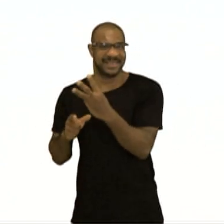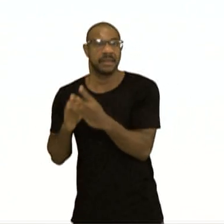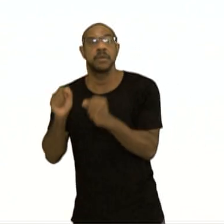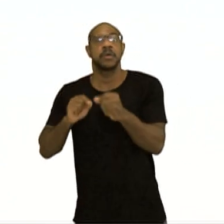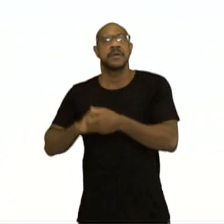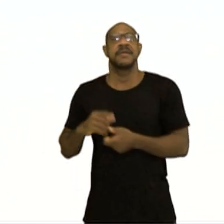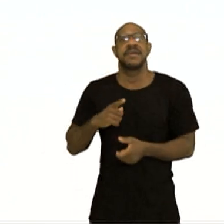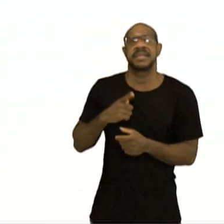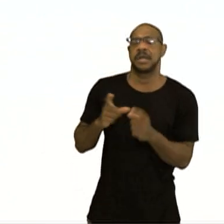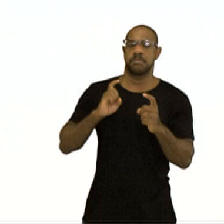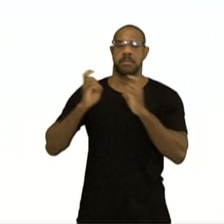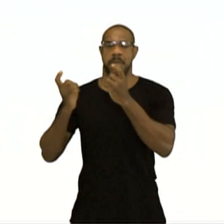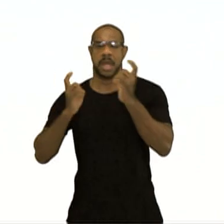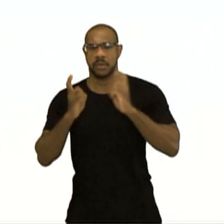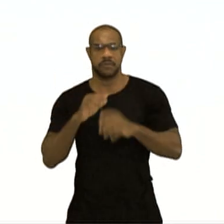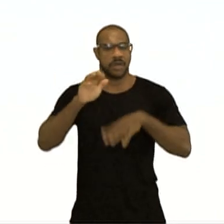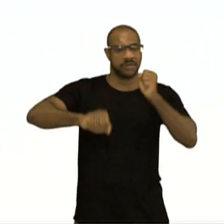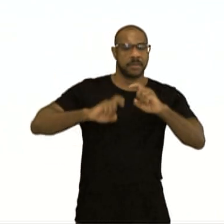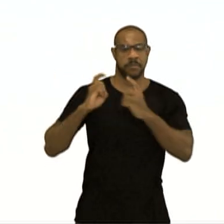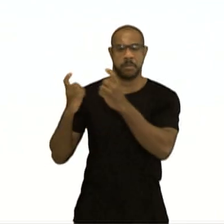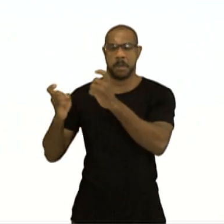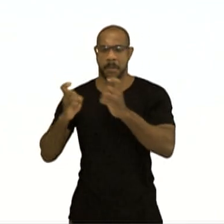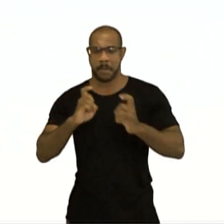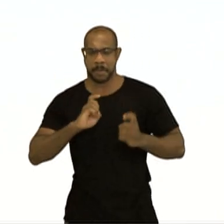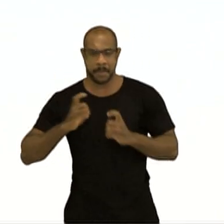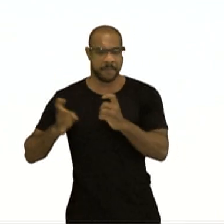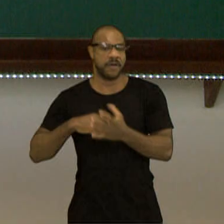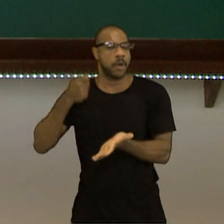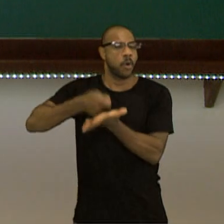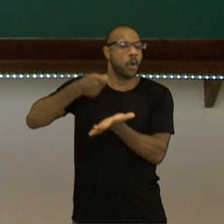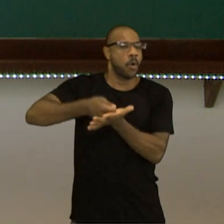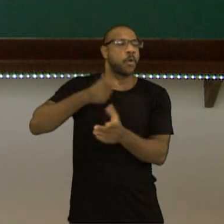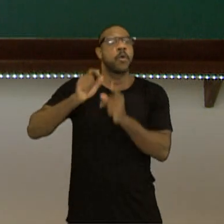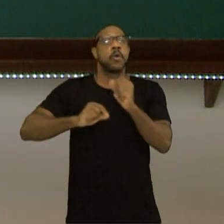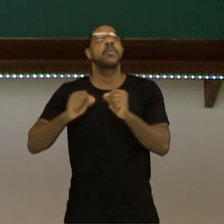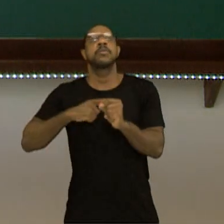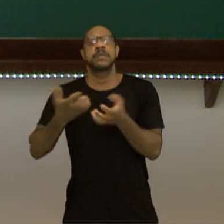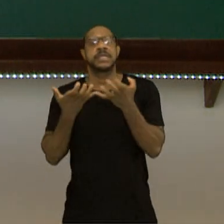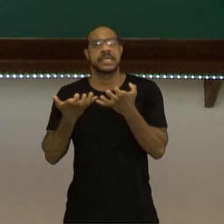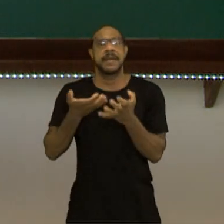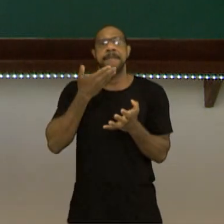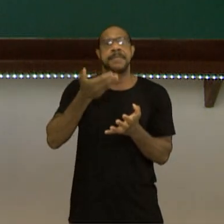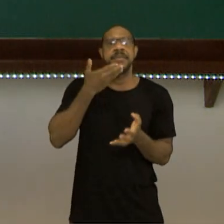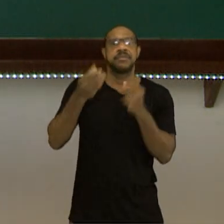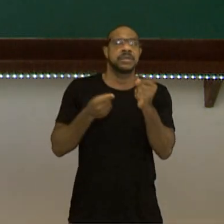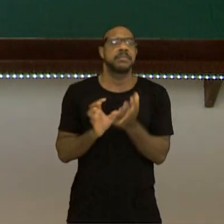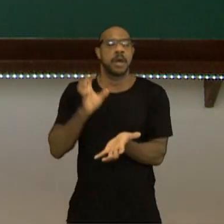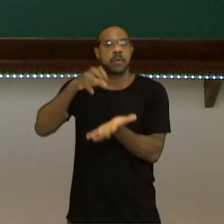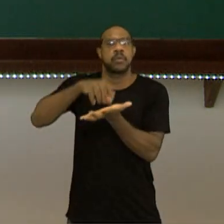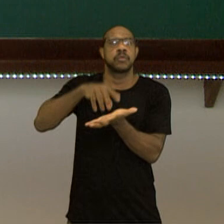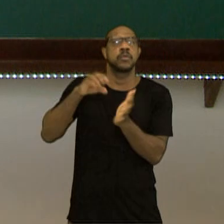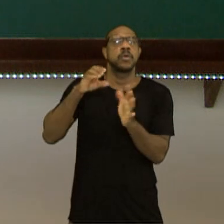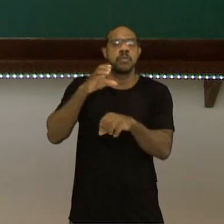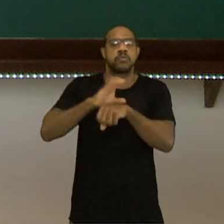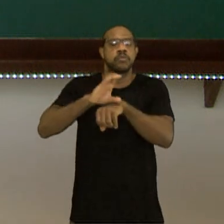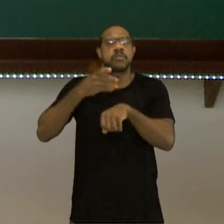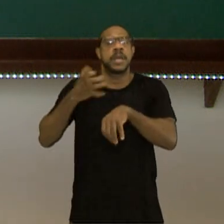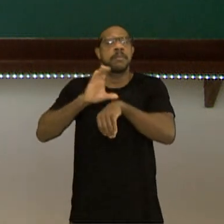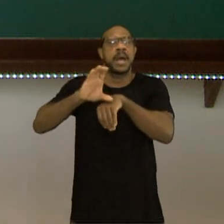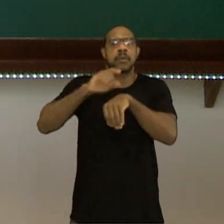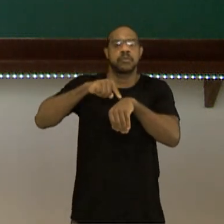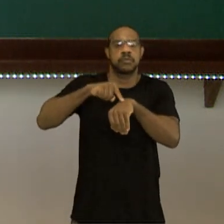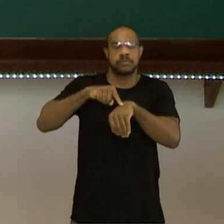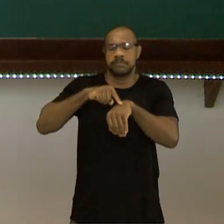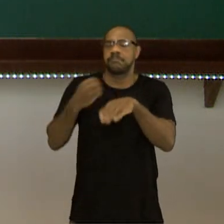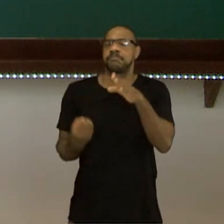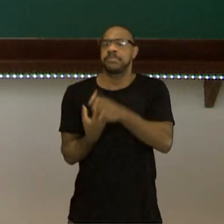Assembleia Nacional e vai começar a exigir a elaboração de uma constituição onde eles, o povo